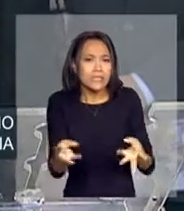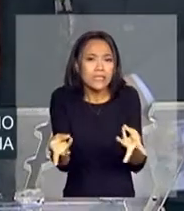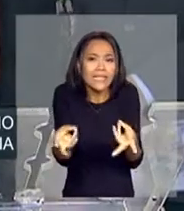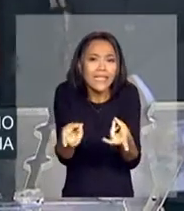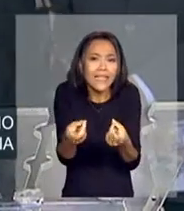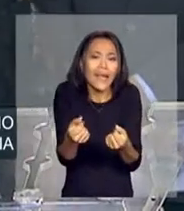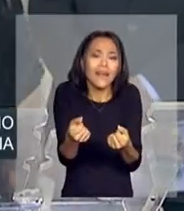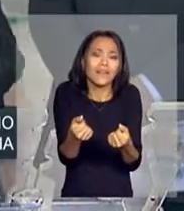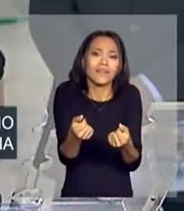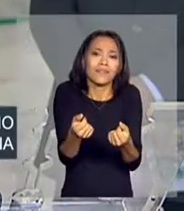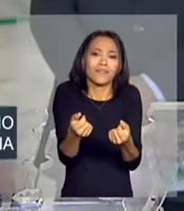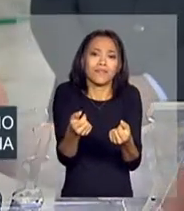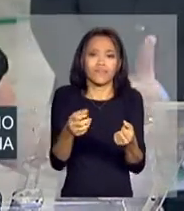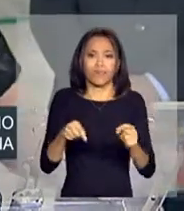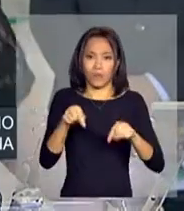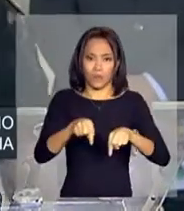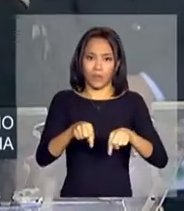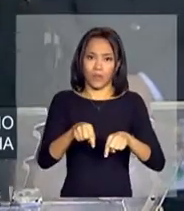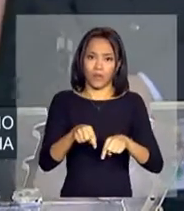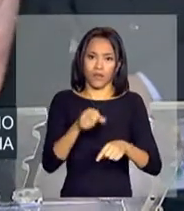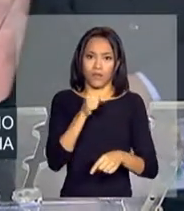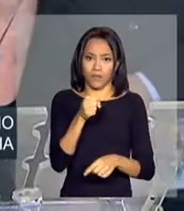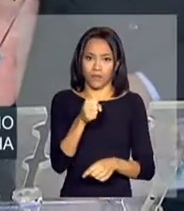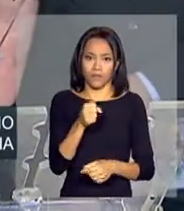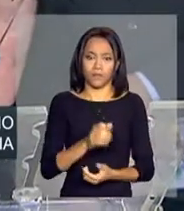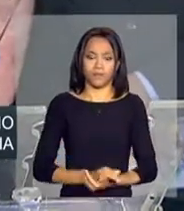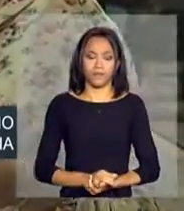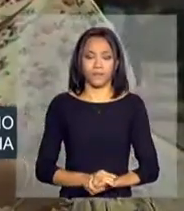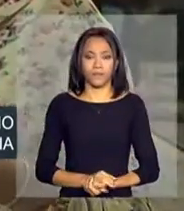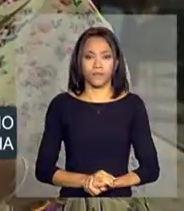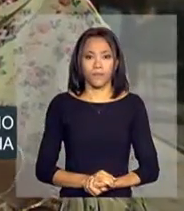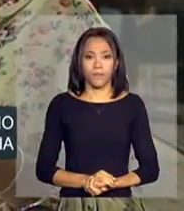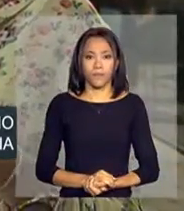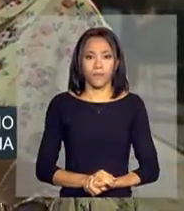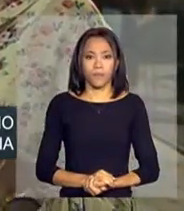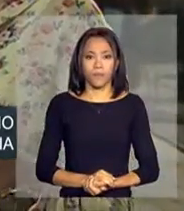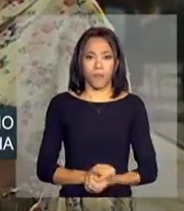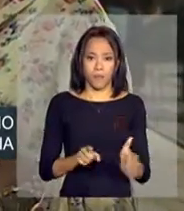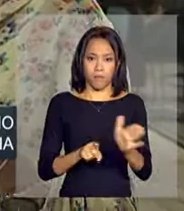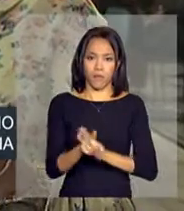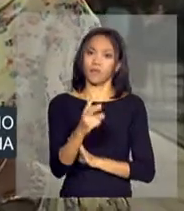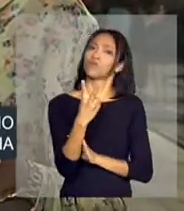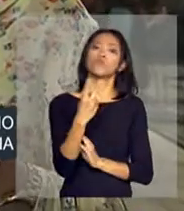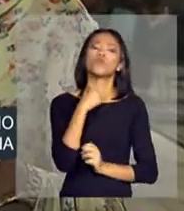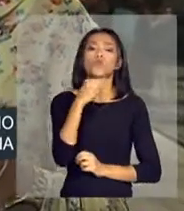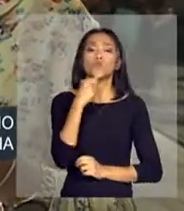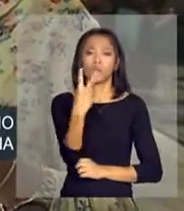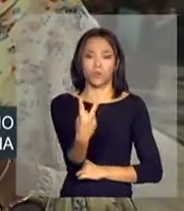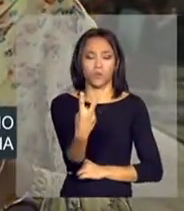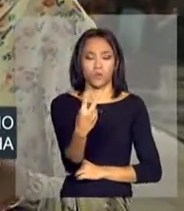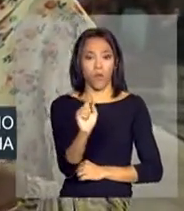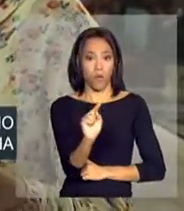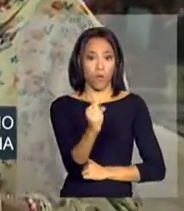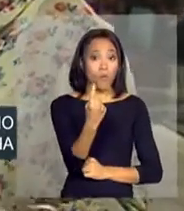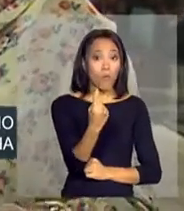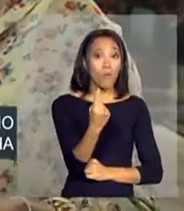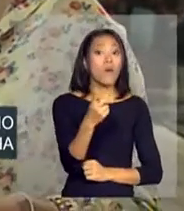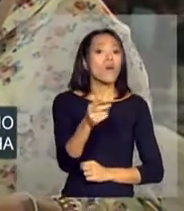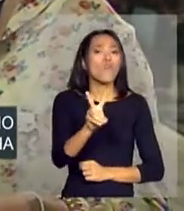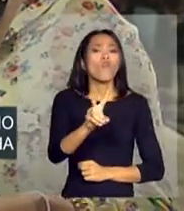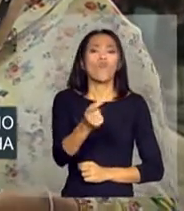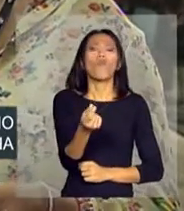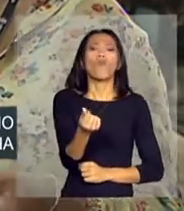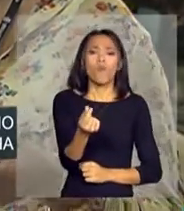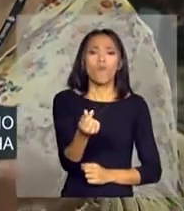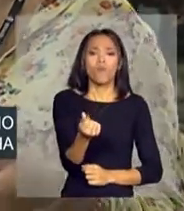um debate assim. Ministra. Eu tenho duas dúvidas. Uma é a respeito do valor